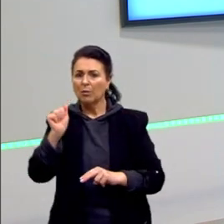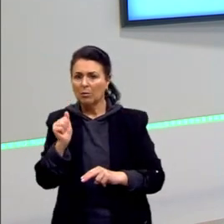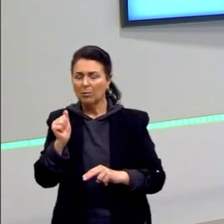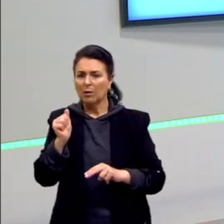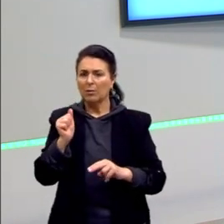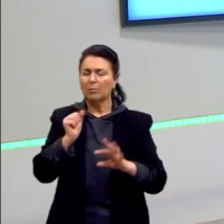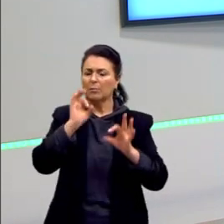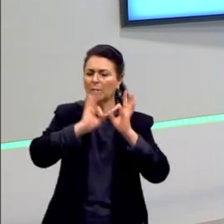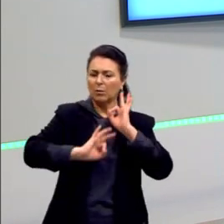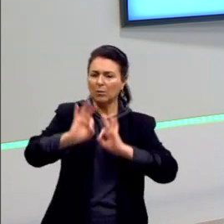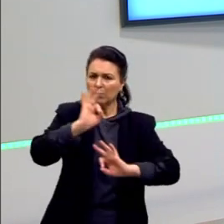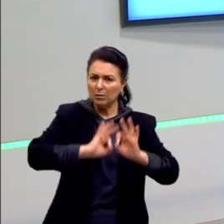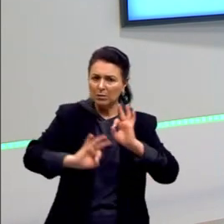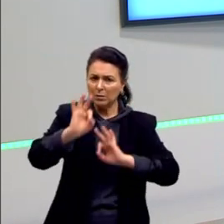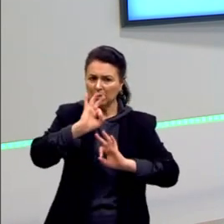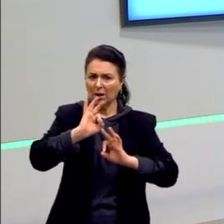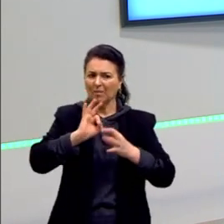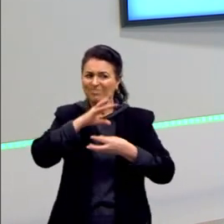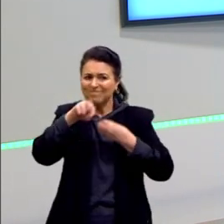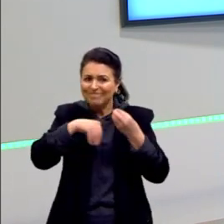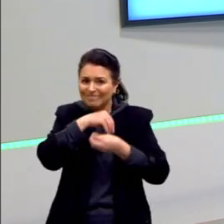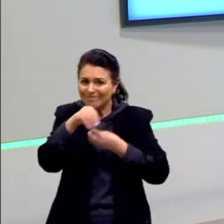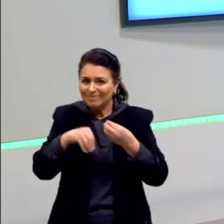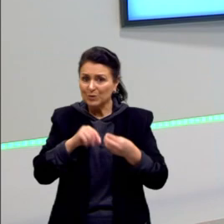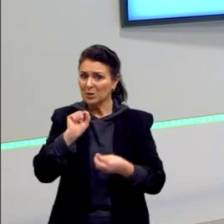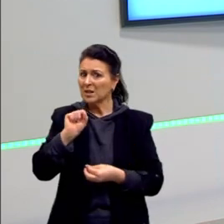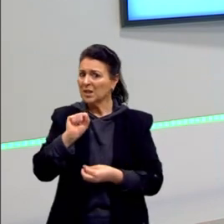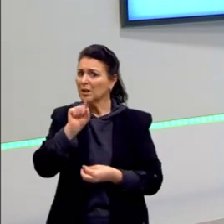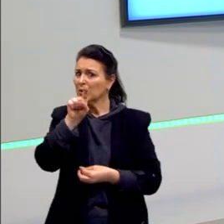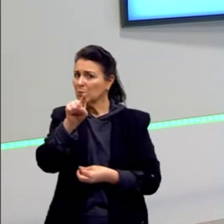organizada na bagunça. O vocês acham?